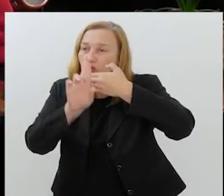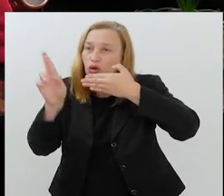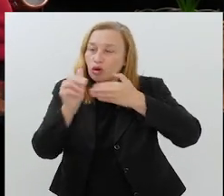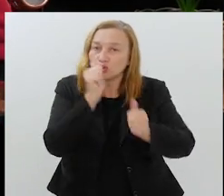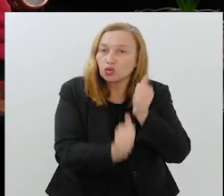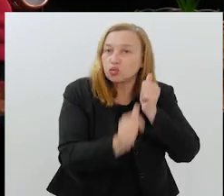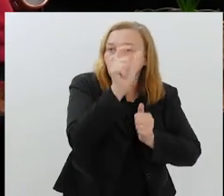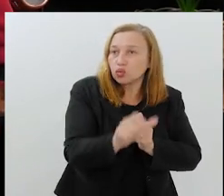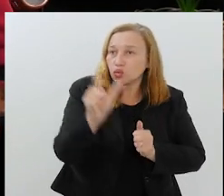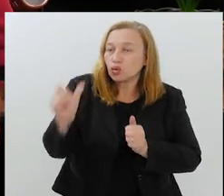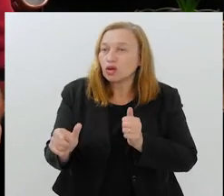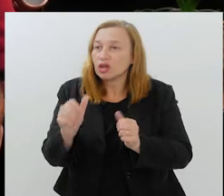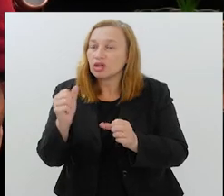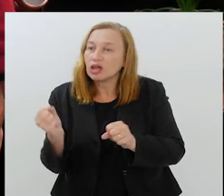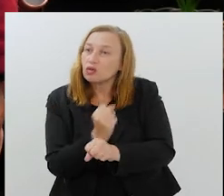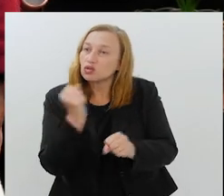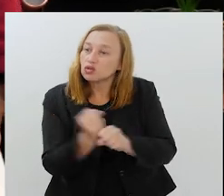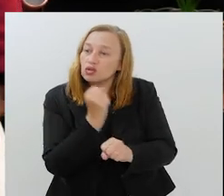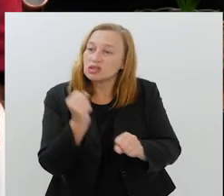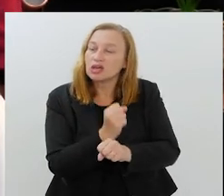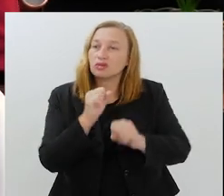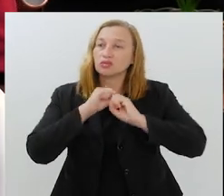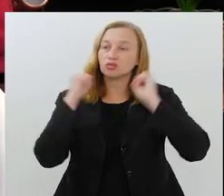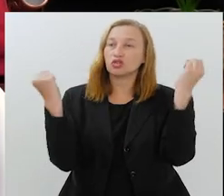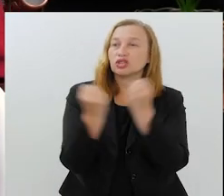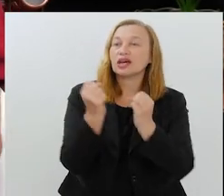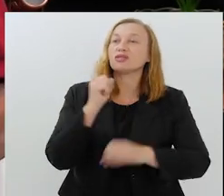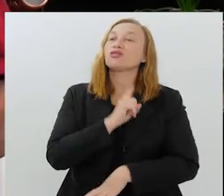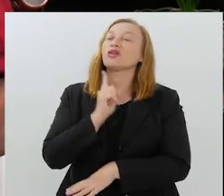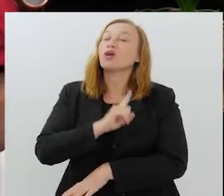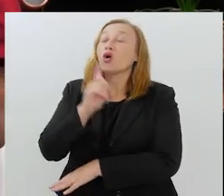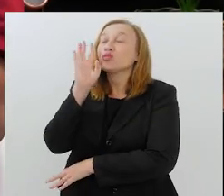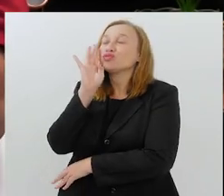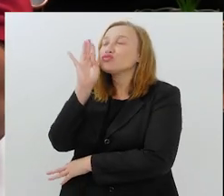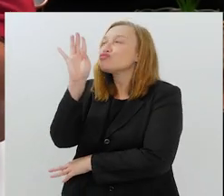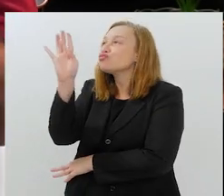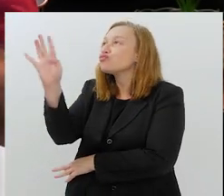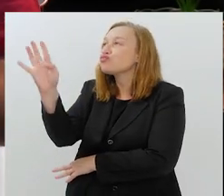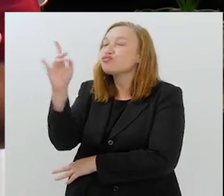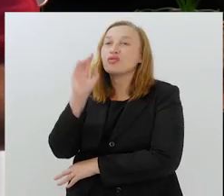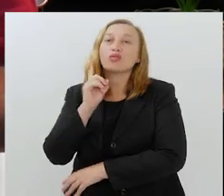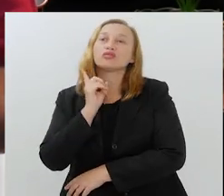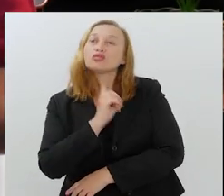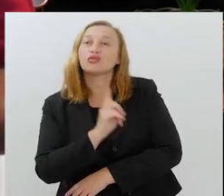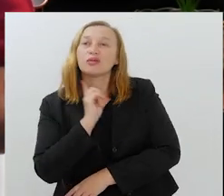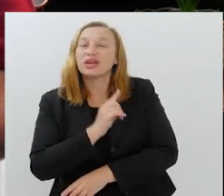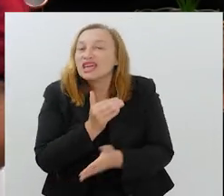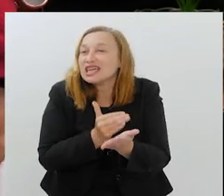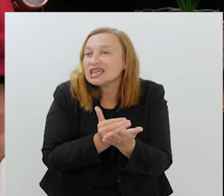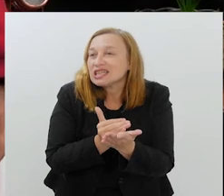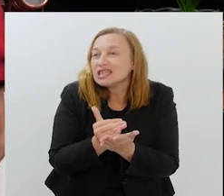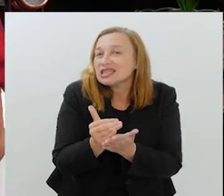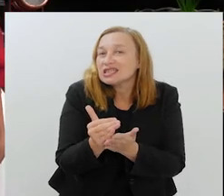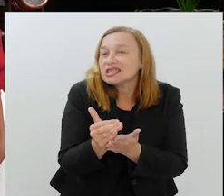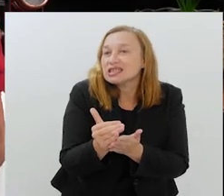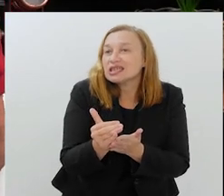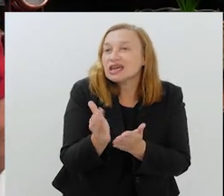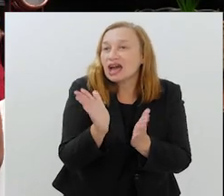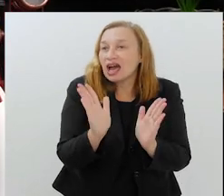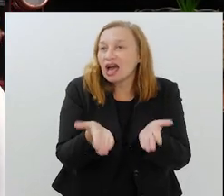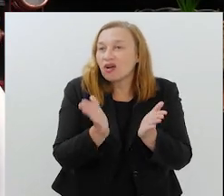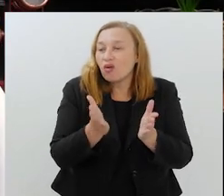construção do estádio. Rafael Marques, o sonho do Flamengo começa a ser